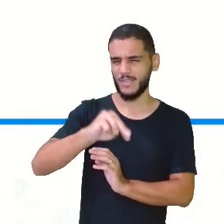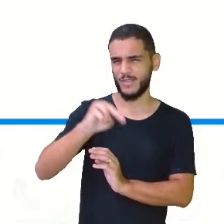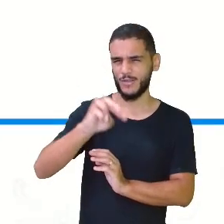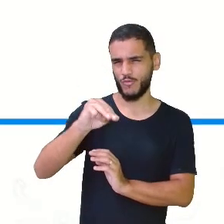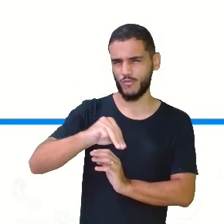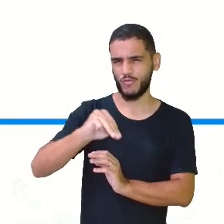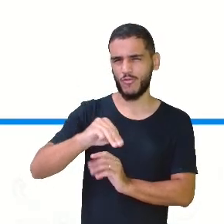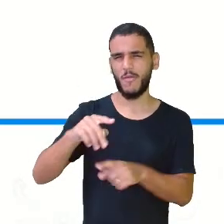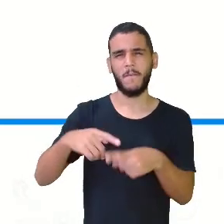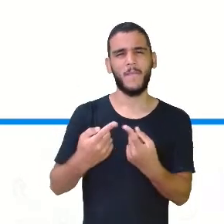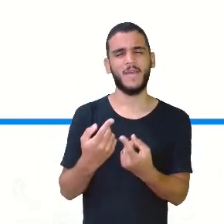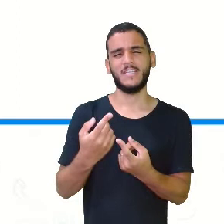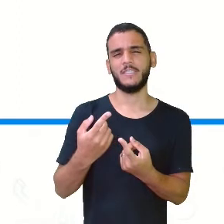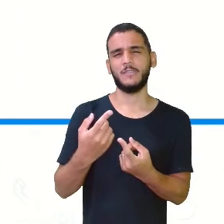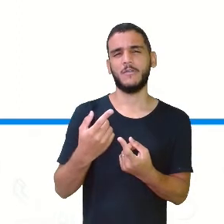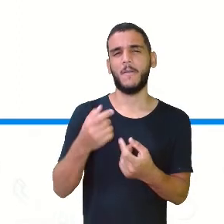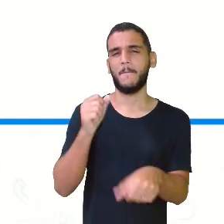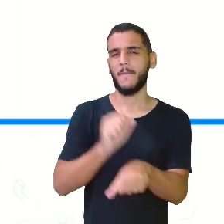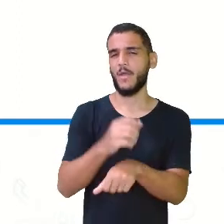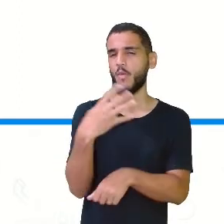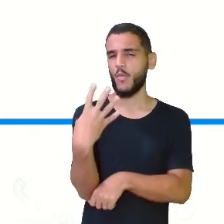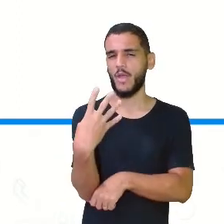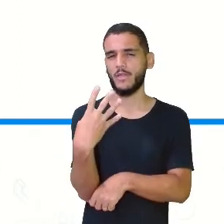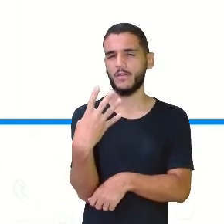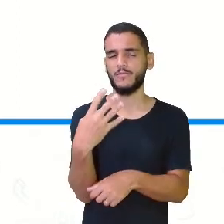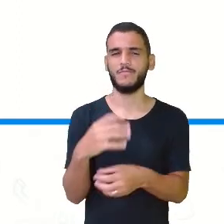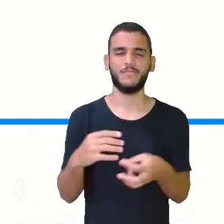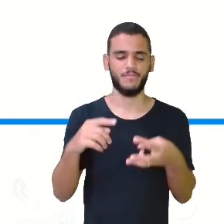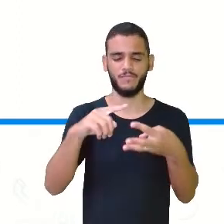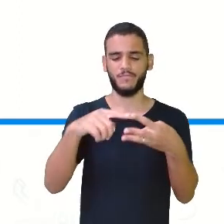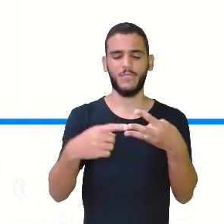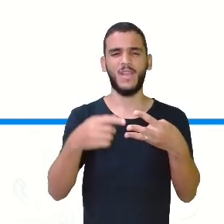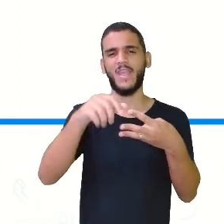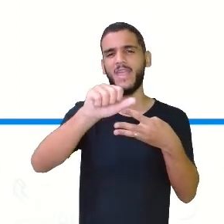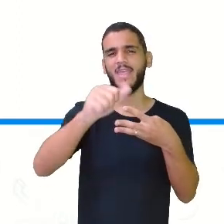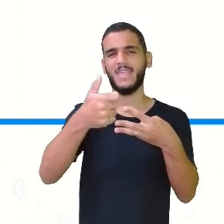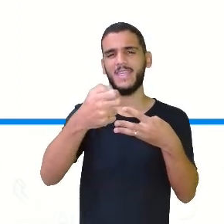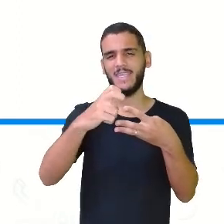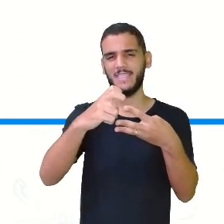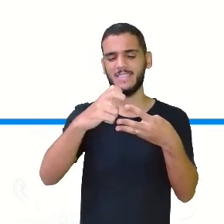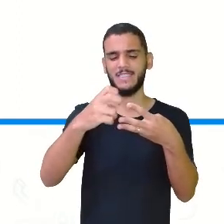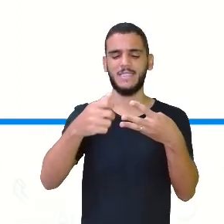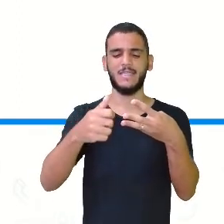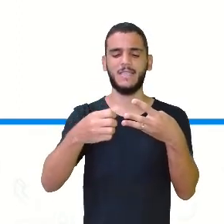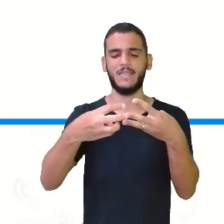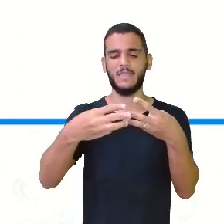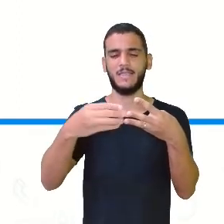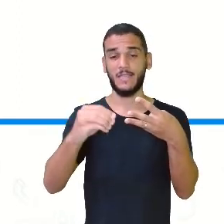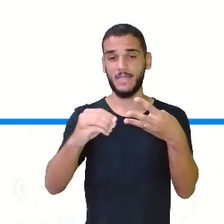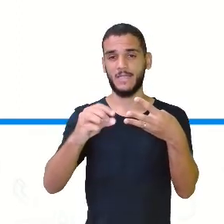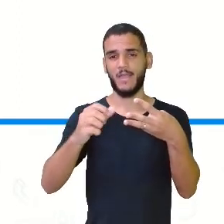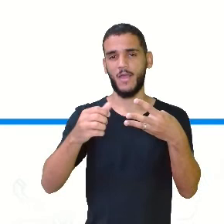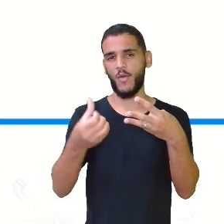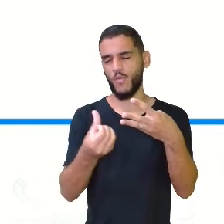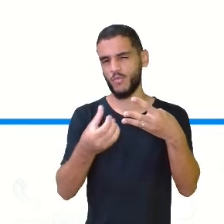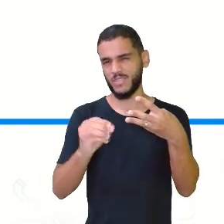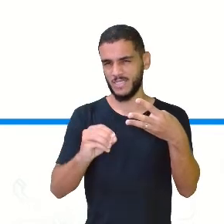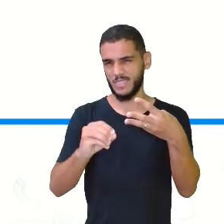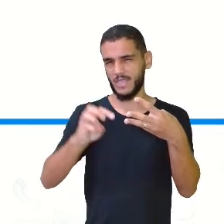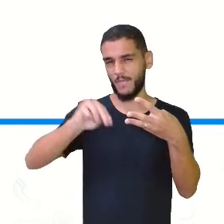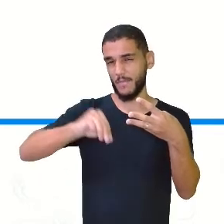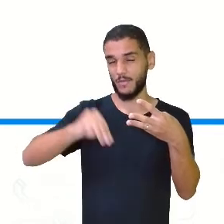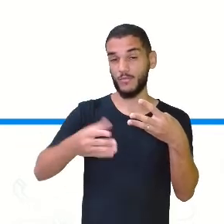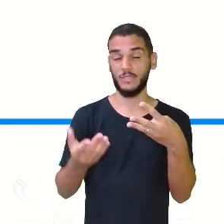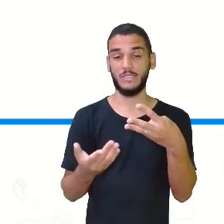4 paradas? 30 minutos ou 60 minutos, minha gente? Diz aí para mim, porque meu tempo está